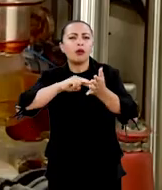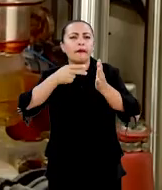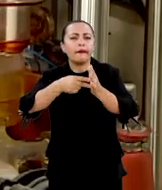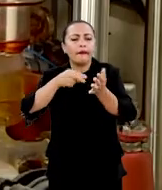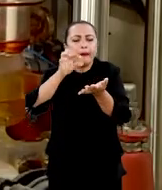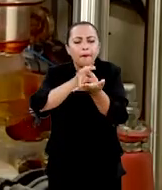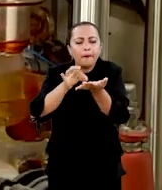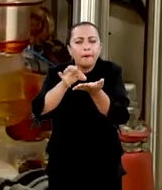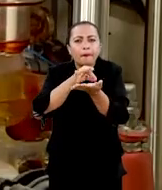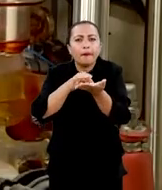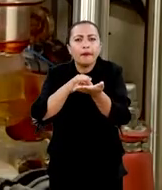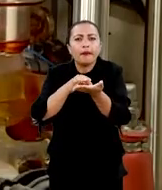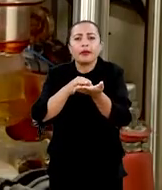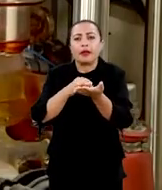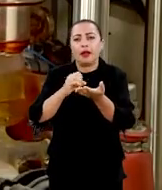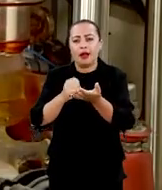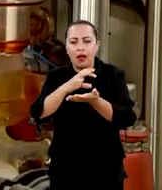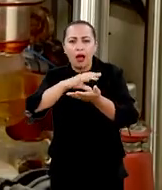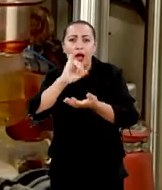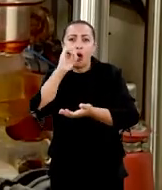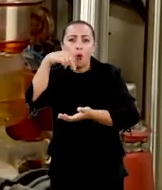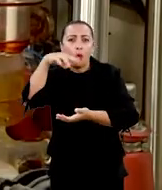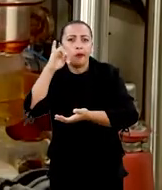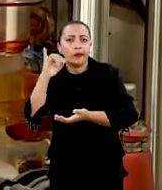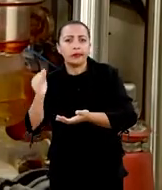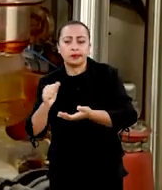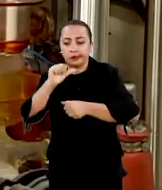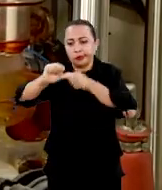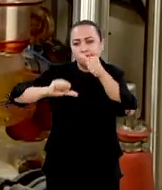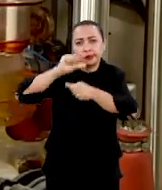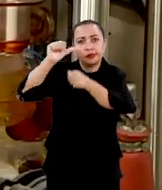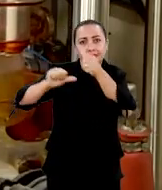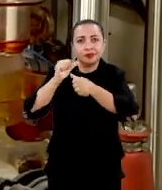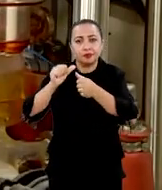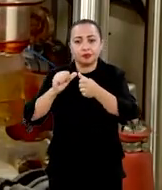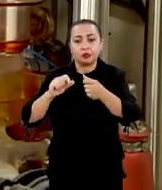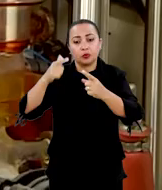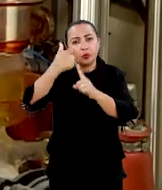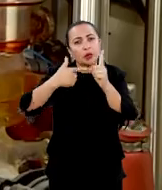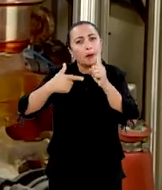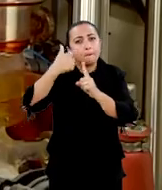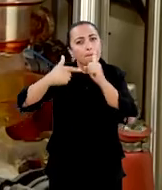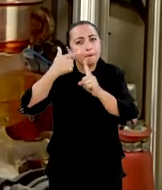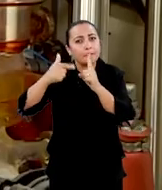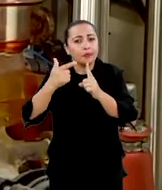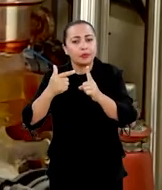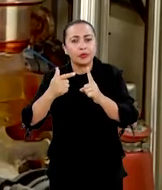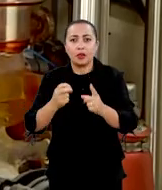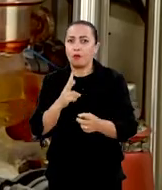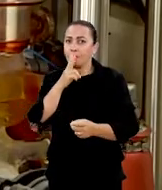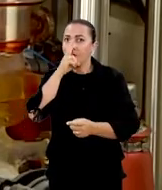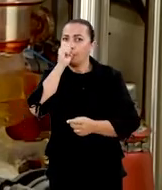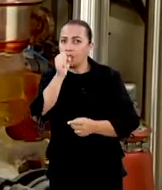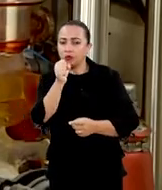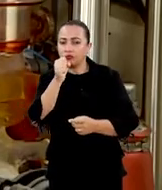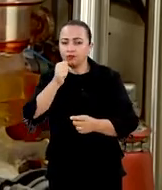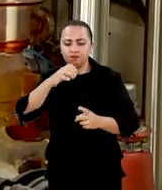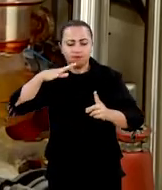seria isso? Essa floculação iônica, a gente desenvolveu um produto tensoativo,